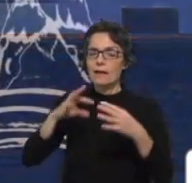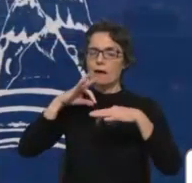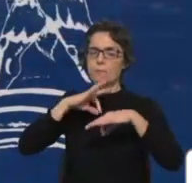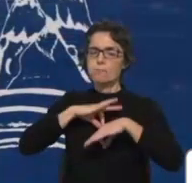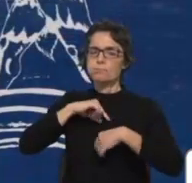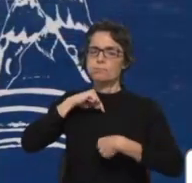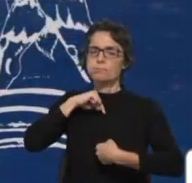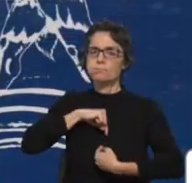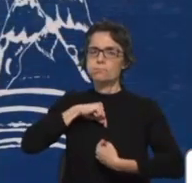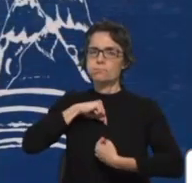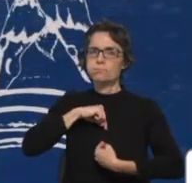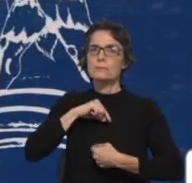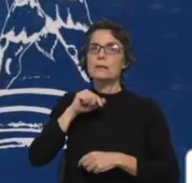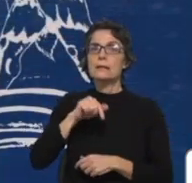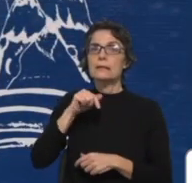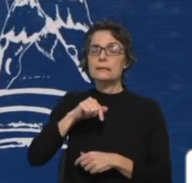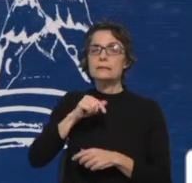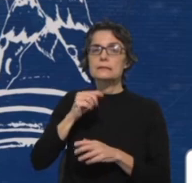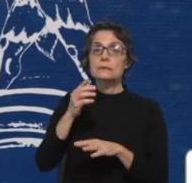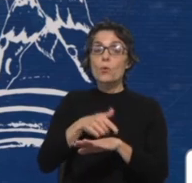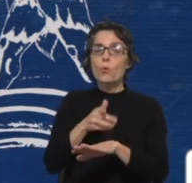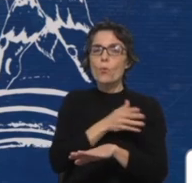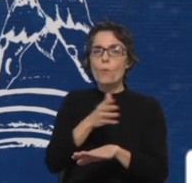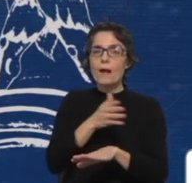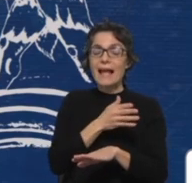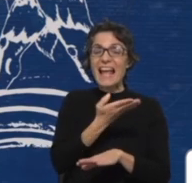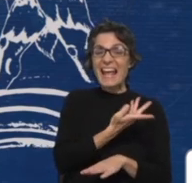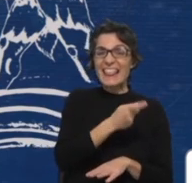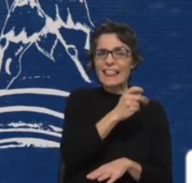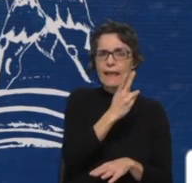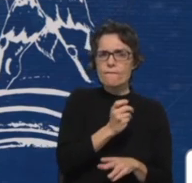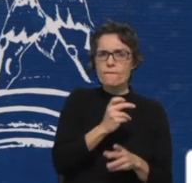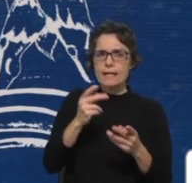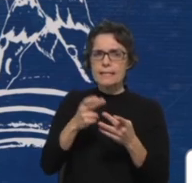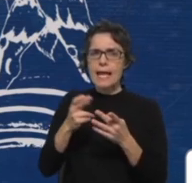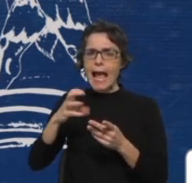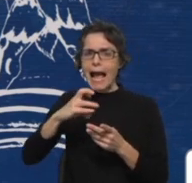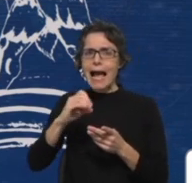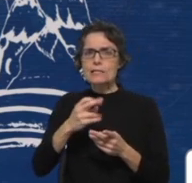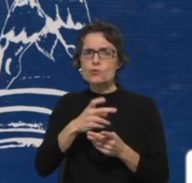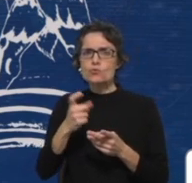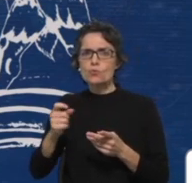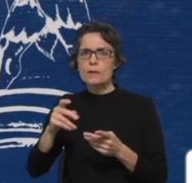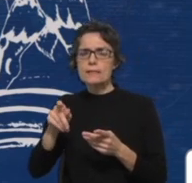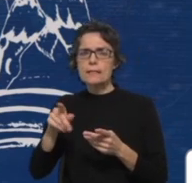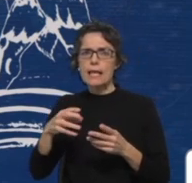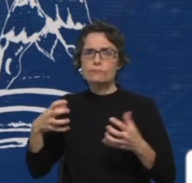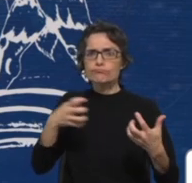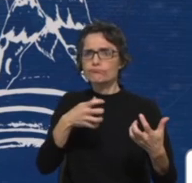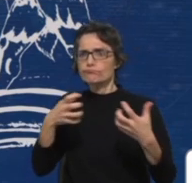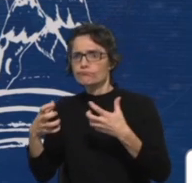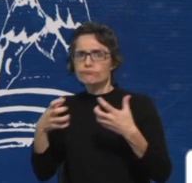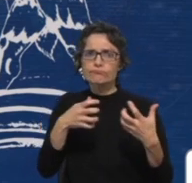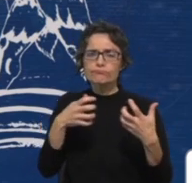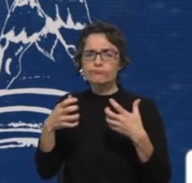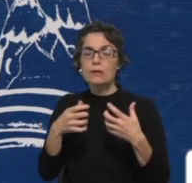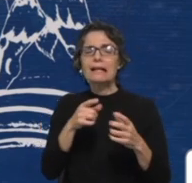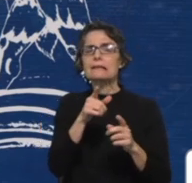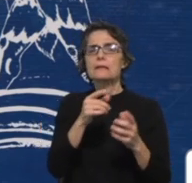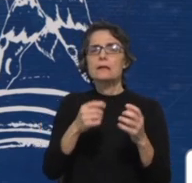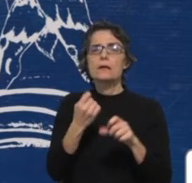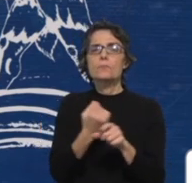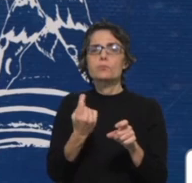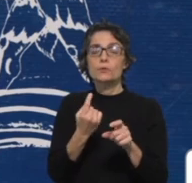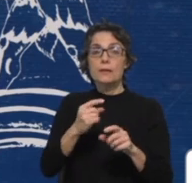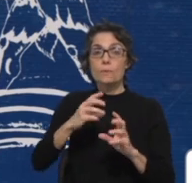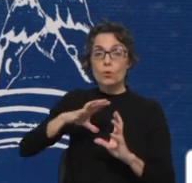Houve uma altura em que os Devas e Asuras estavam constantemente a lutar. Os Devas têm a tarefa de manter as leis